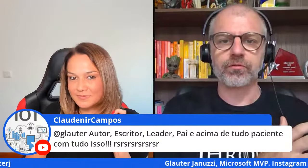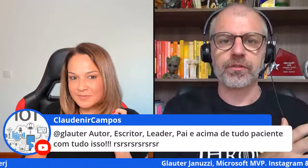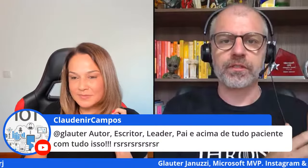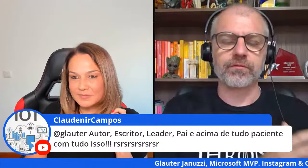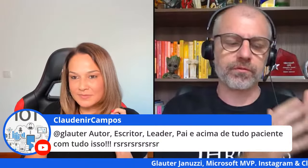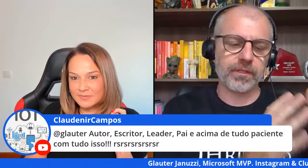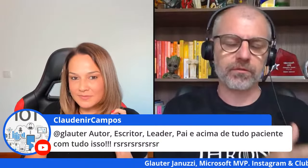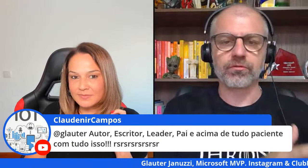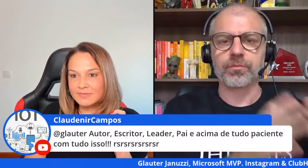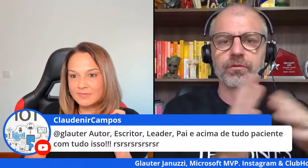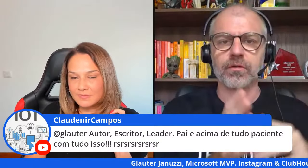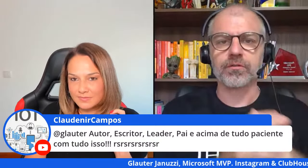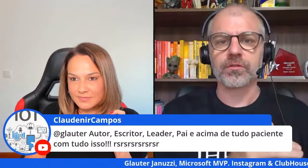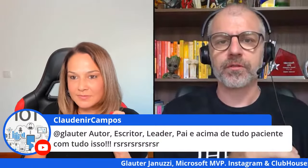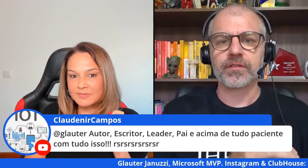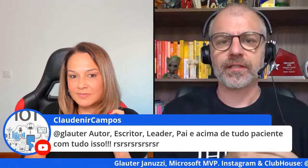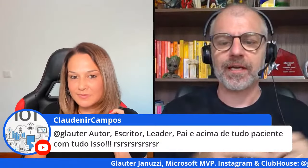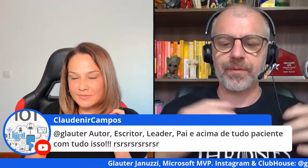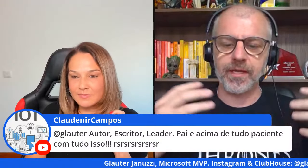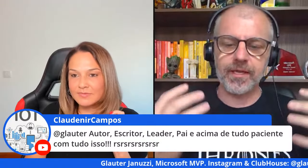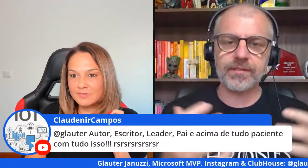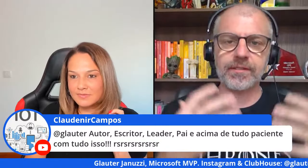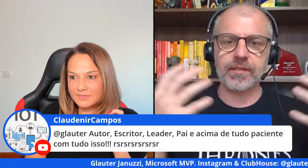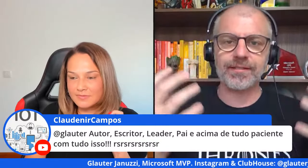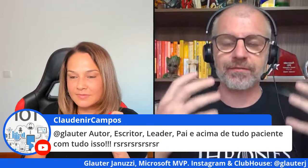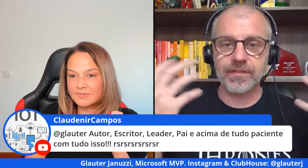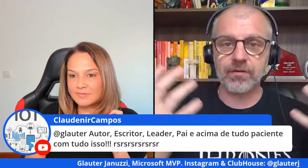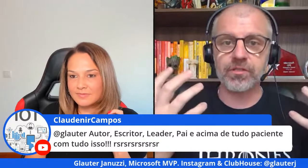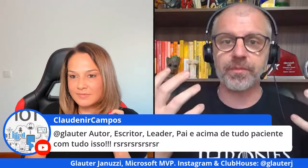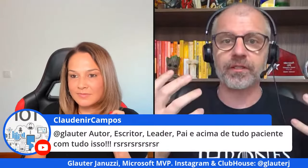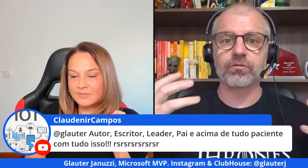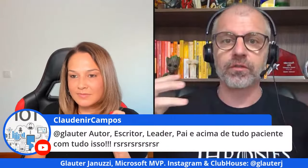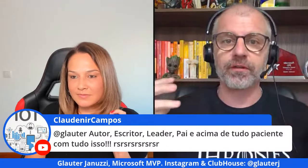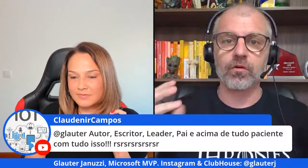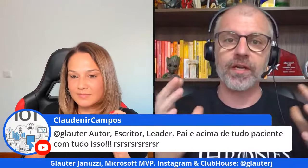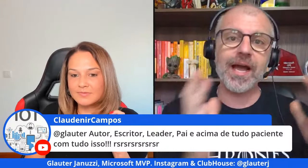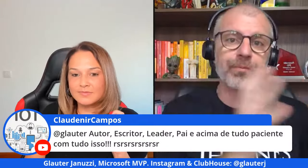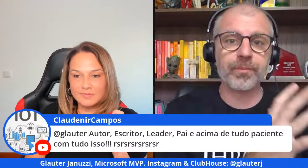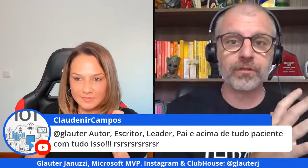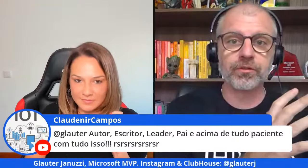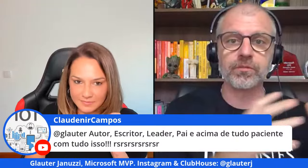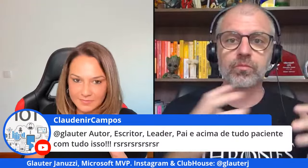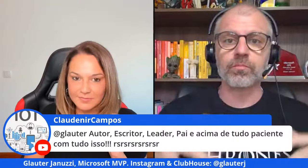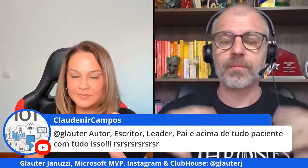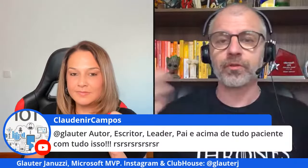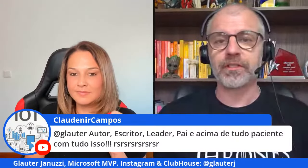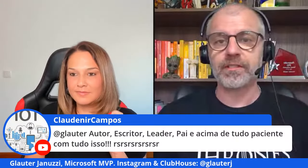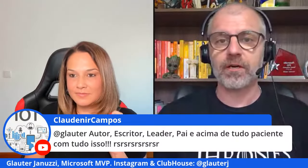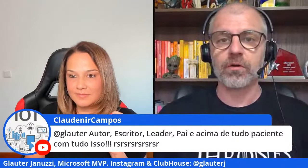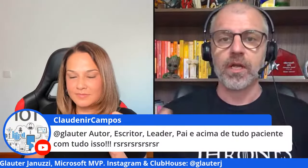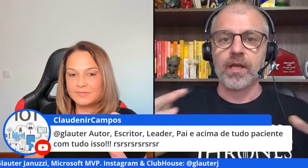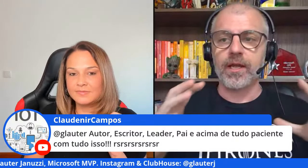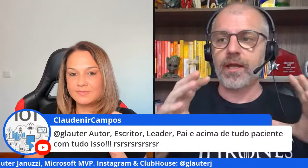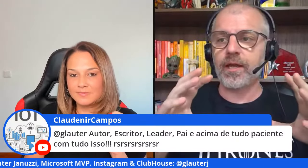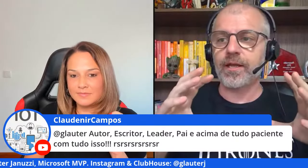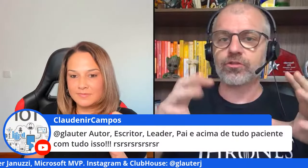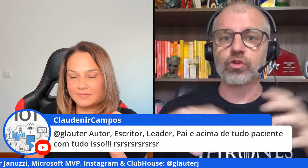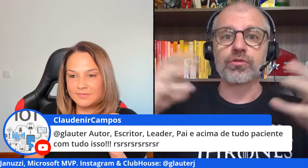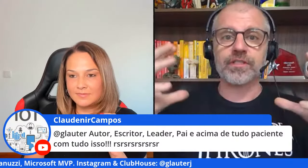nos primeiros dois livros né no Disruptalks ou no Espírito Startup esse essa visão de empreendedora olhar pro empreendedorismo como uma potencial